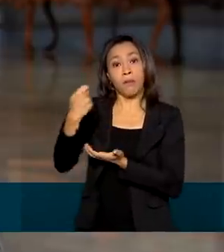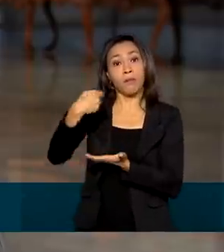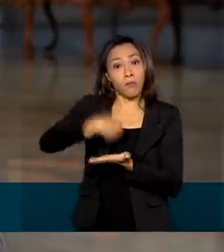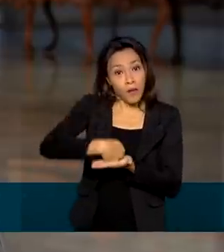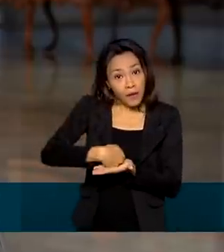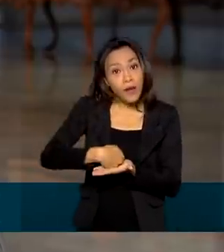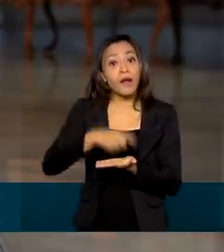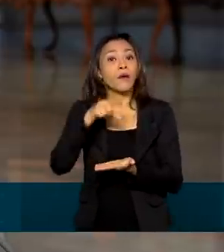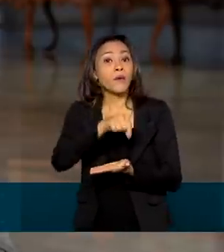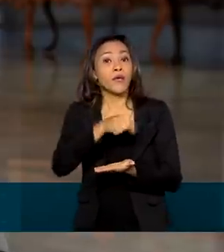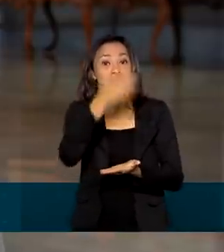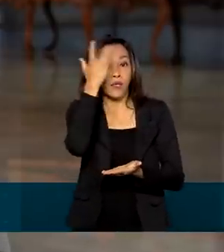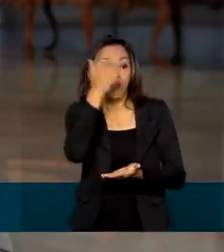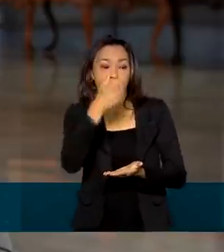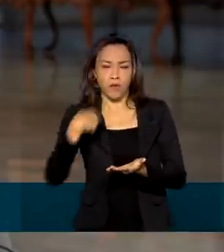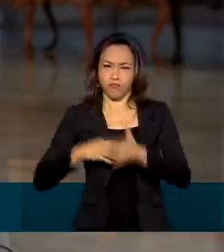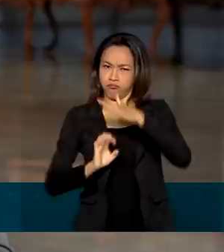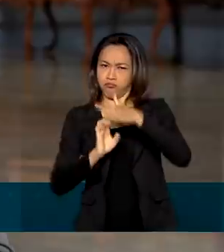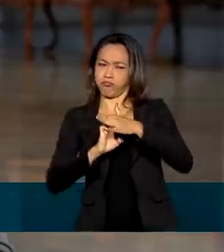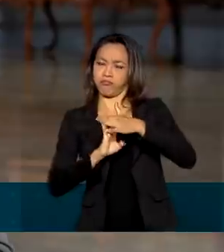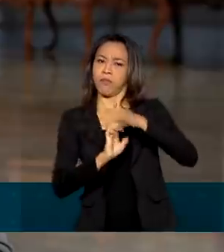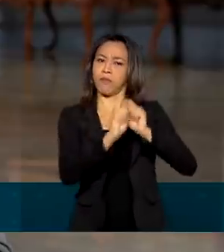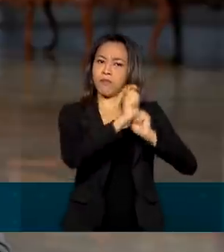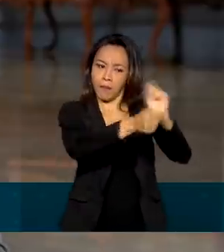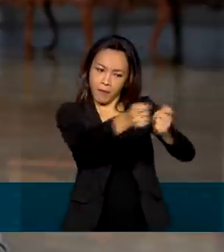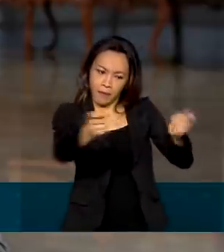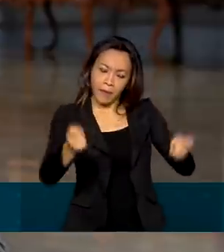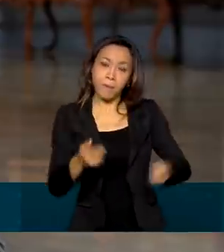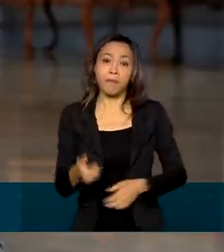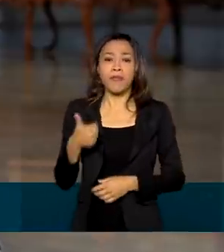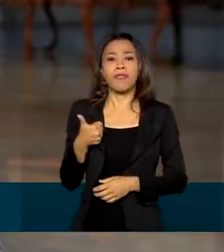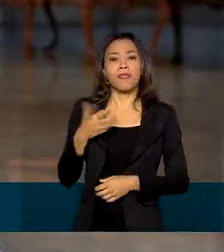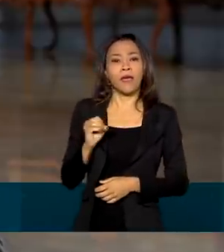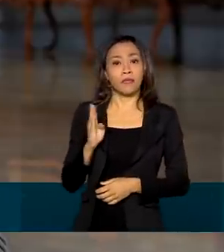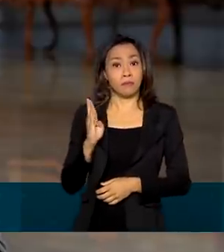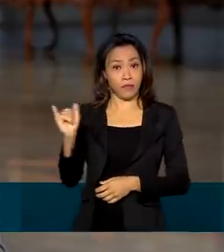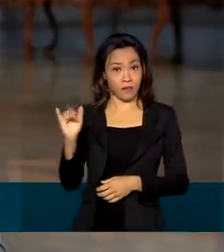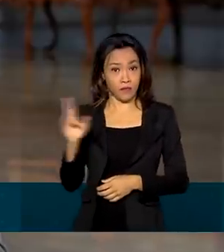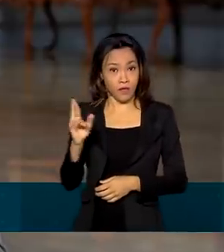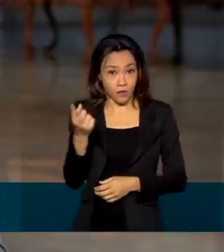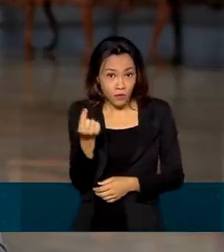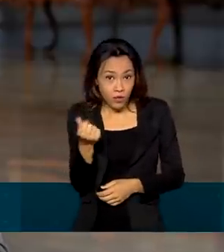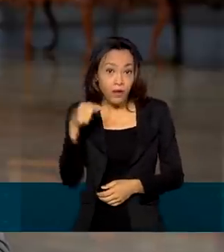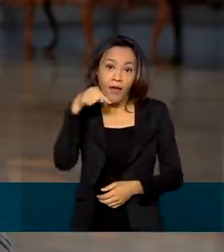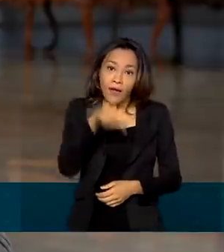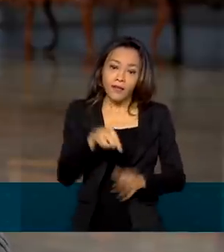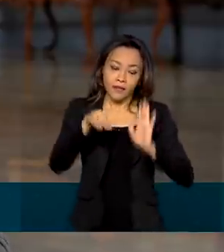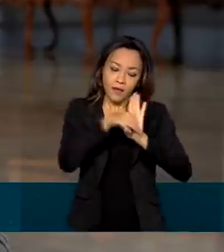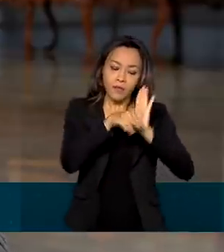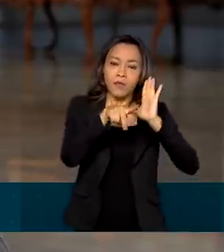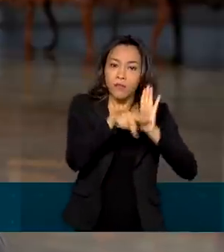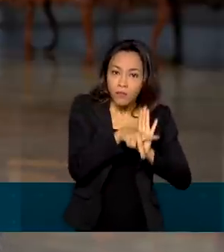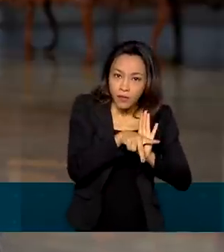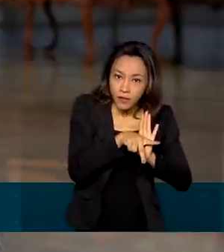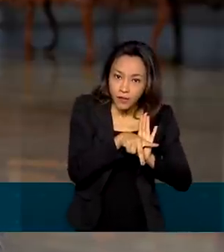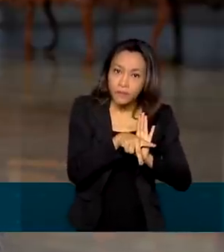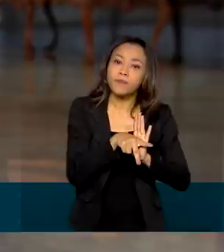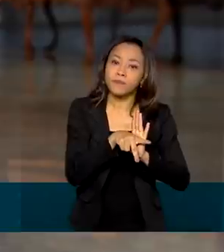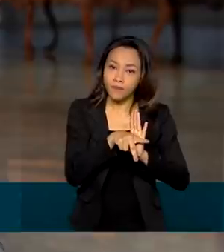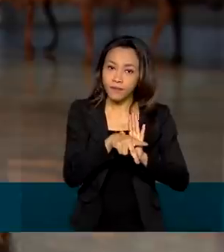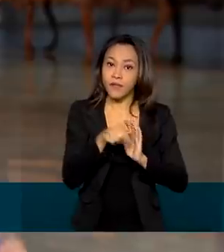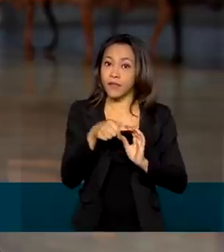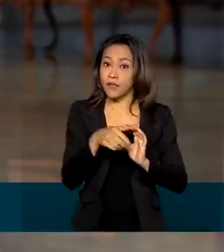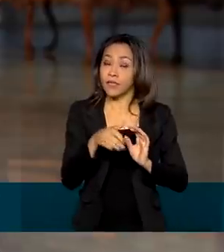empregado. A medida lá abre um crédito extraordinário de quase 10 bilhões de reais. Essa medida provisória, essa medida do crédito